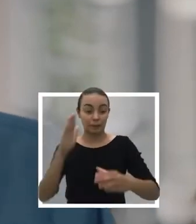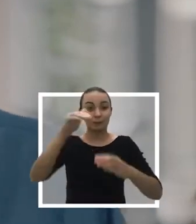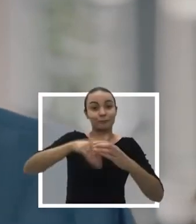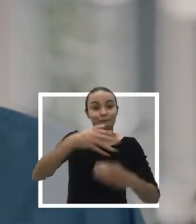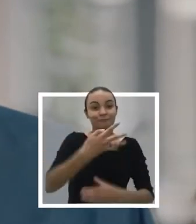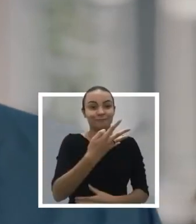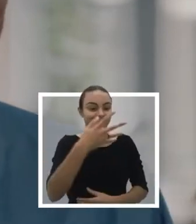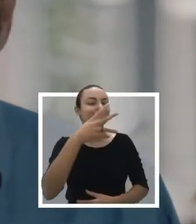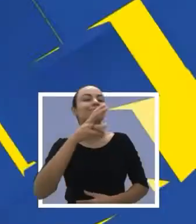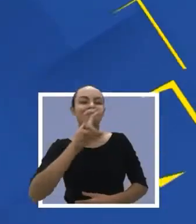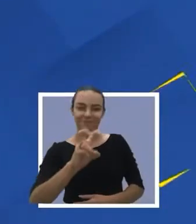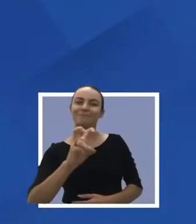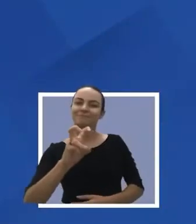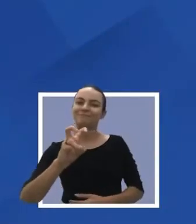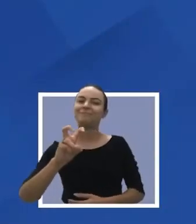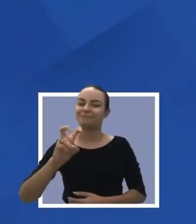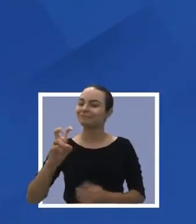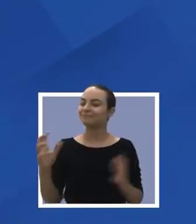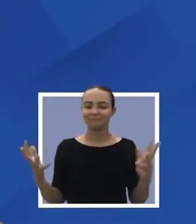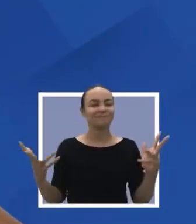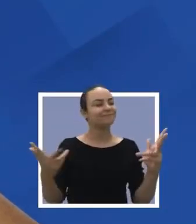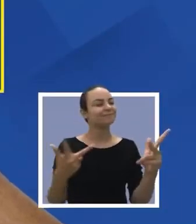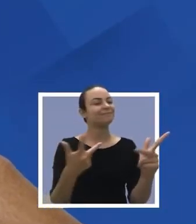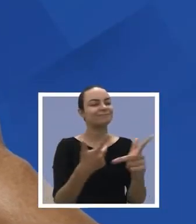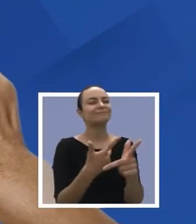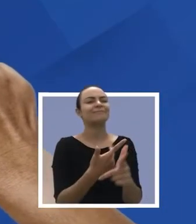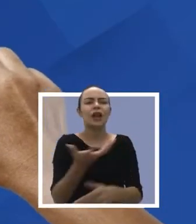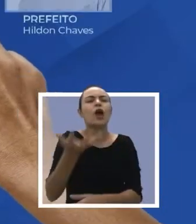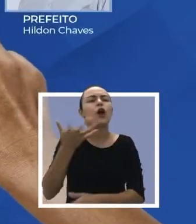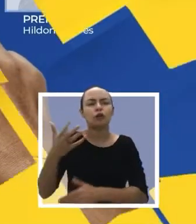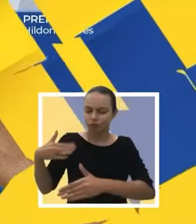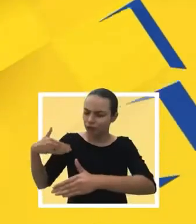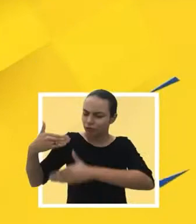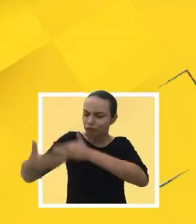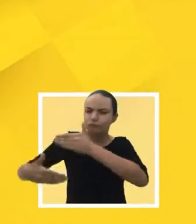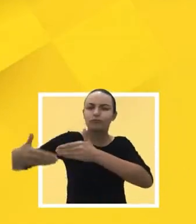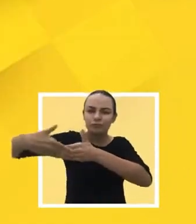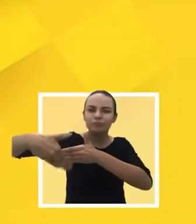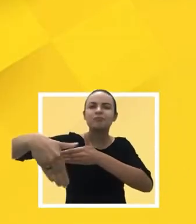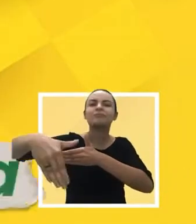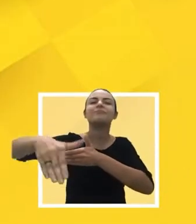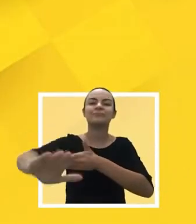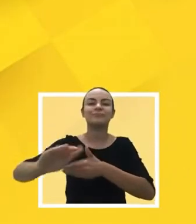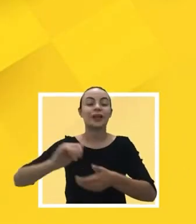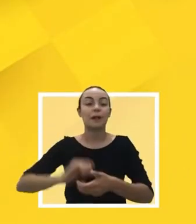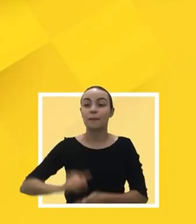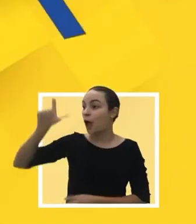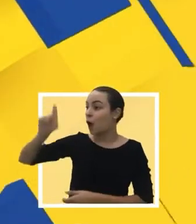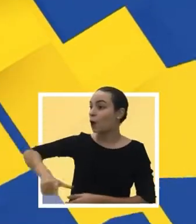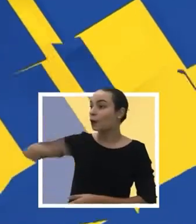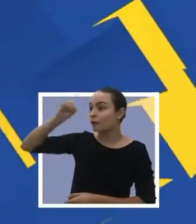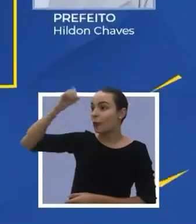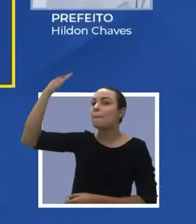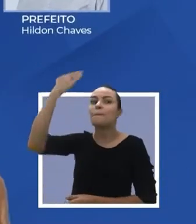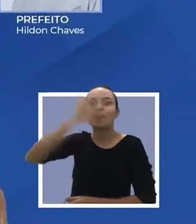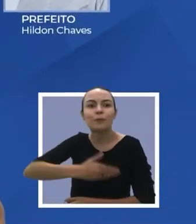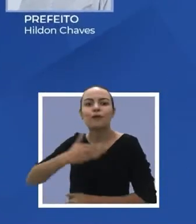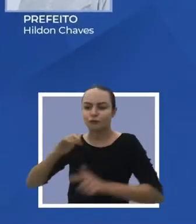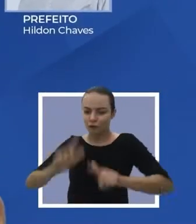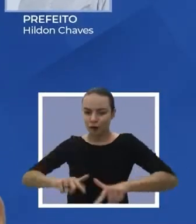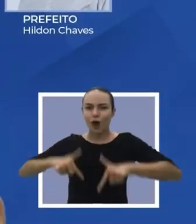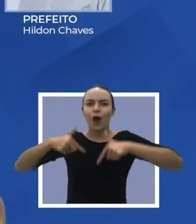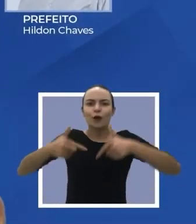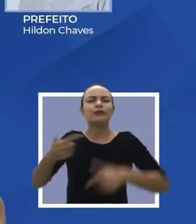fiquem todos com Deus. Aperte o 4 na sequência é o 5. É 45 com certeza.